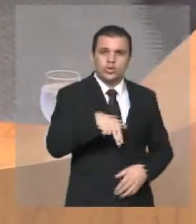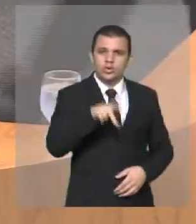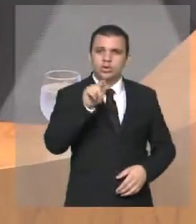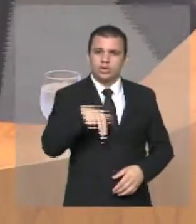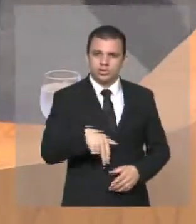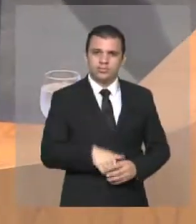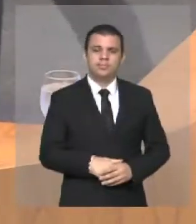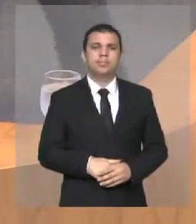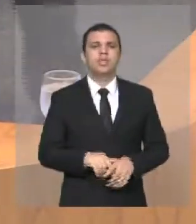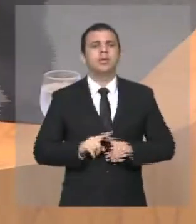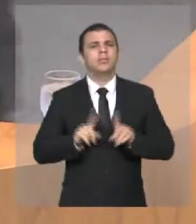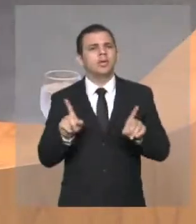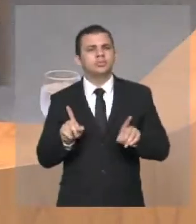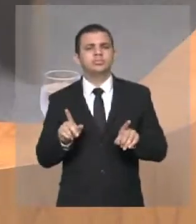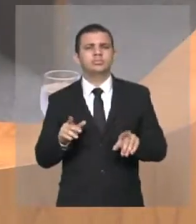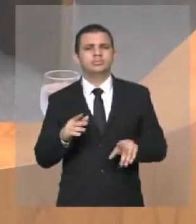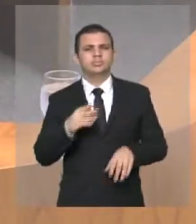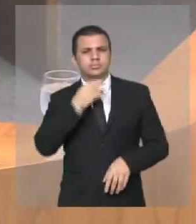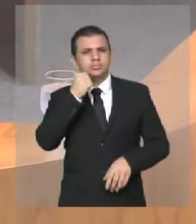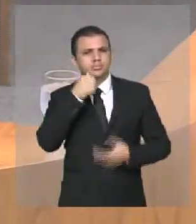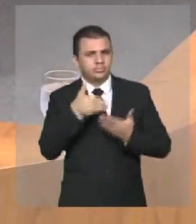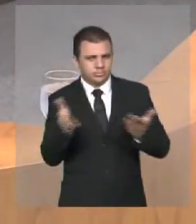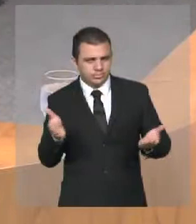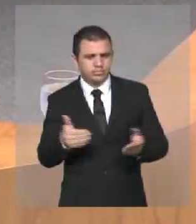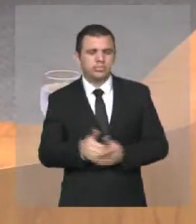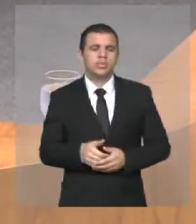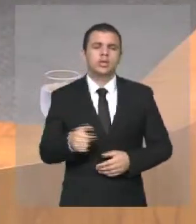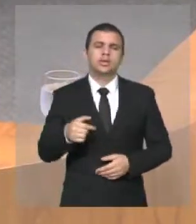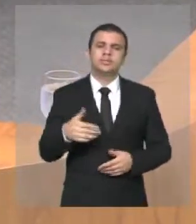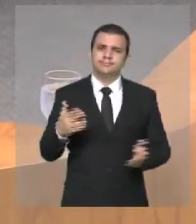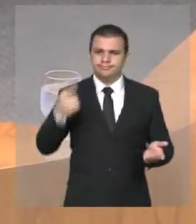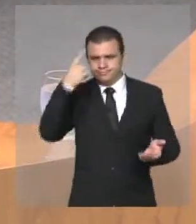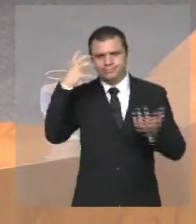Senhoras e senhores, vamos lá.